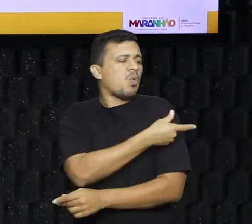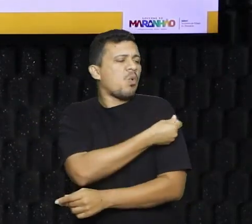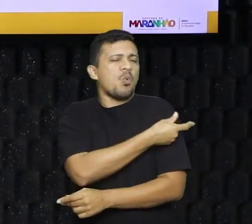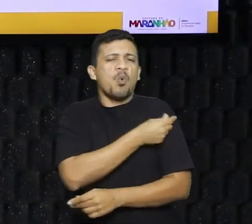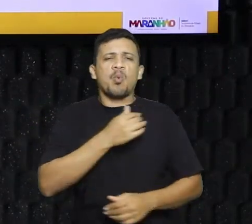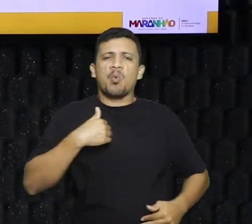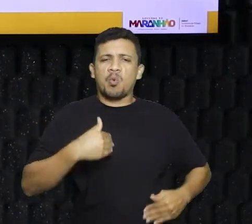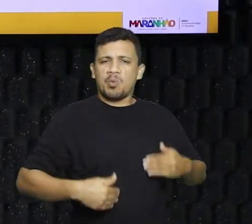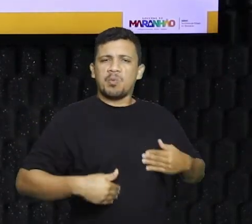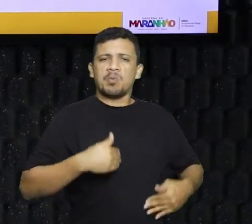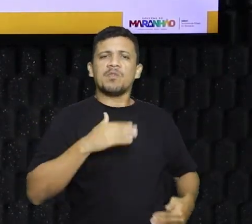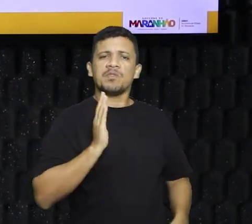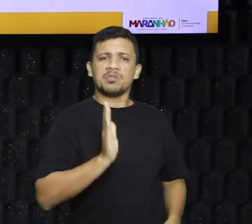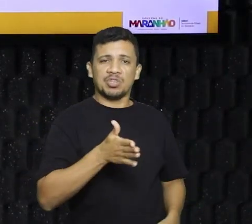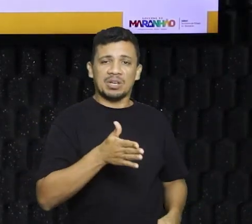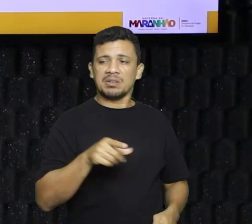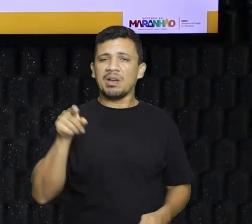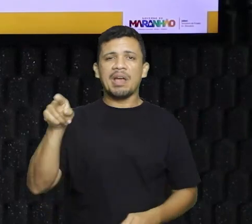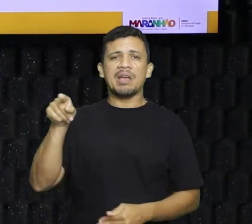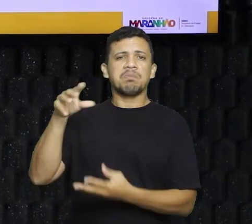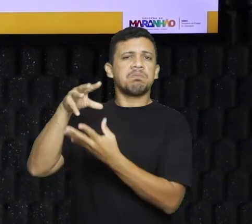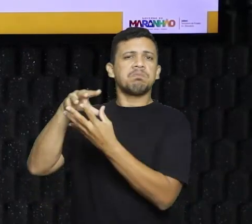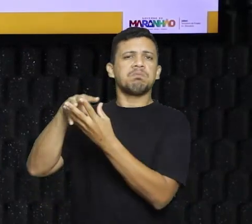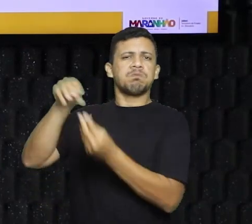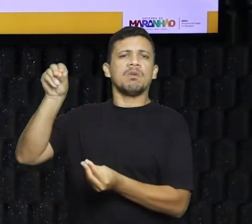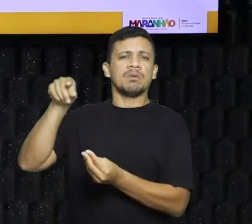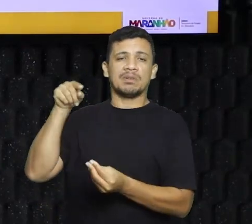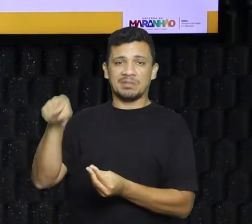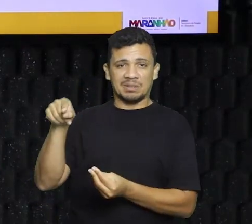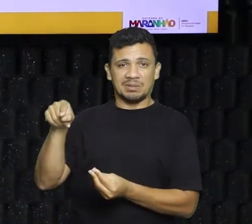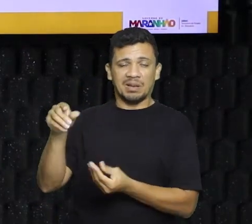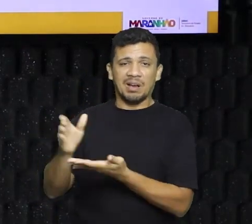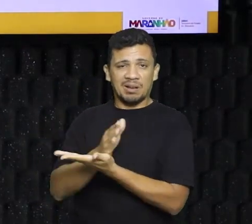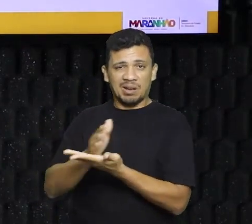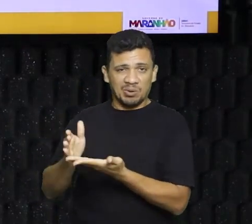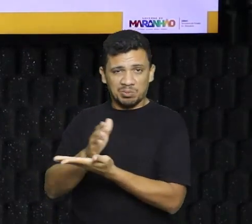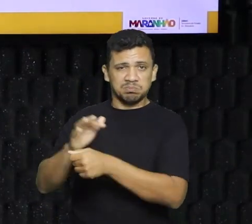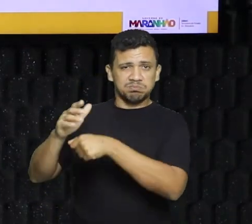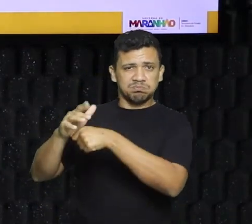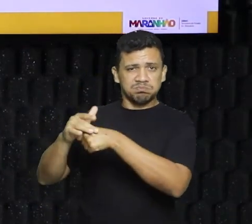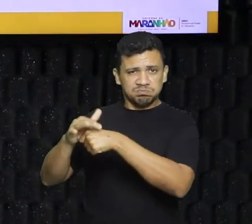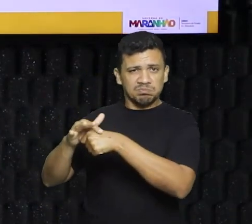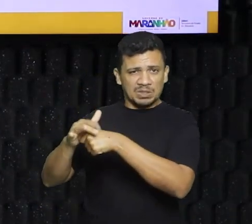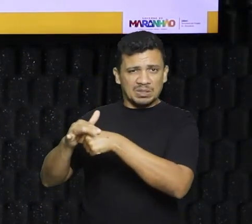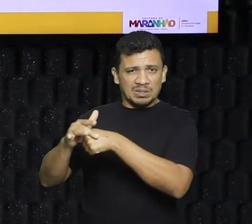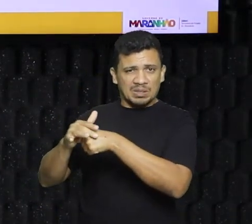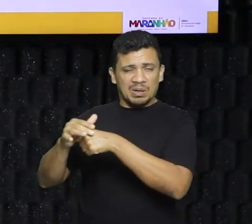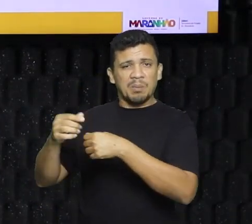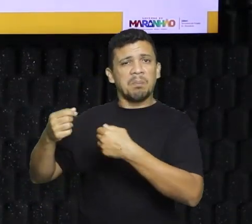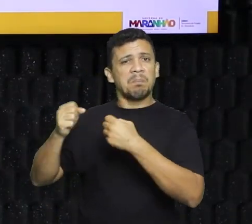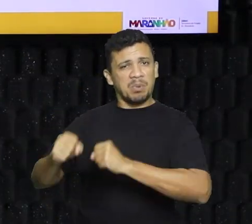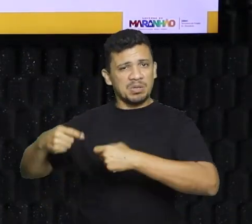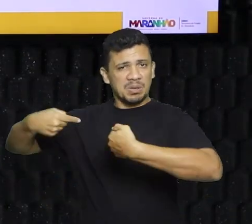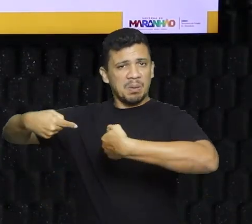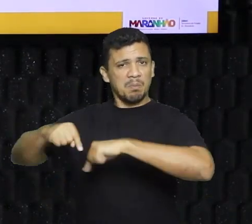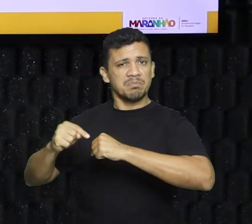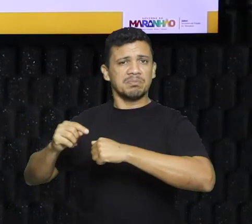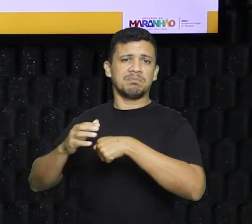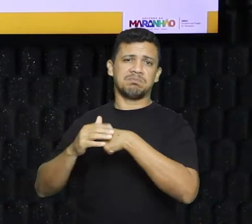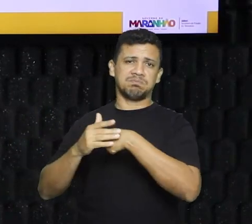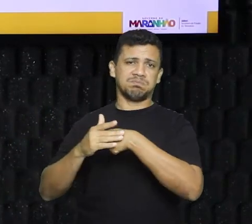nosso corpo, esses agentes, eles serão reconhecidos como patógenos, potenciais agentes que possam